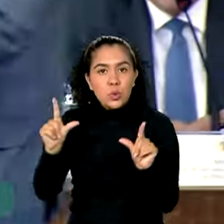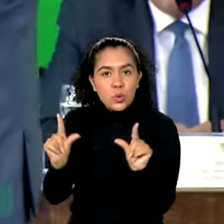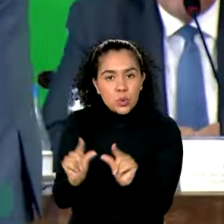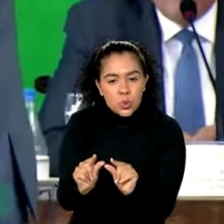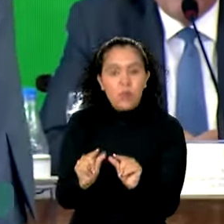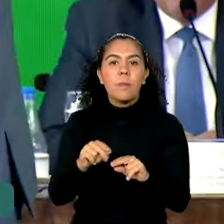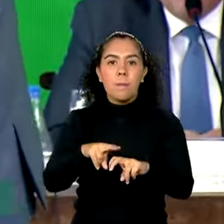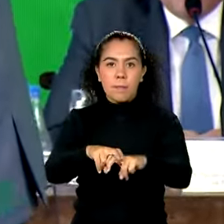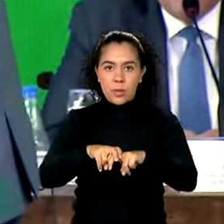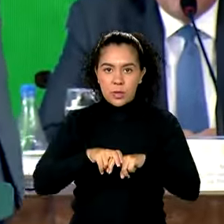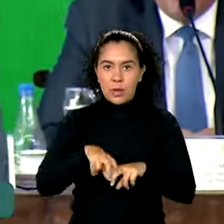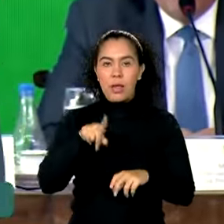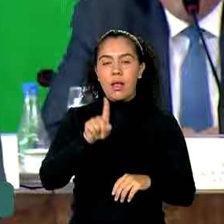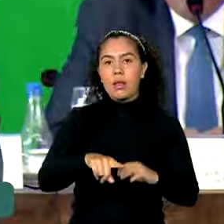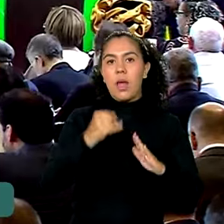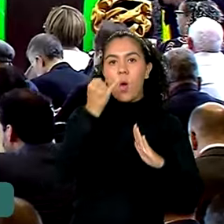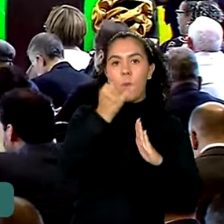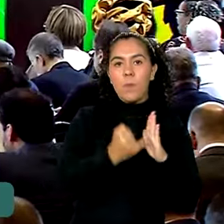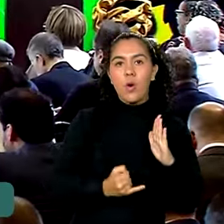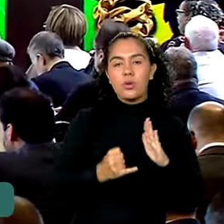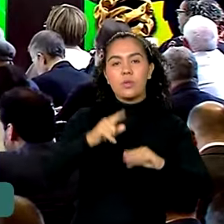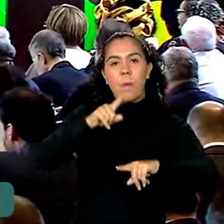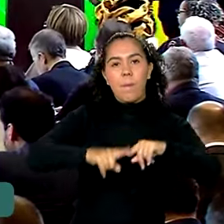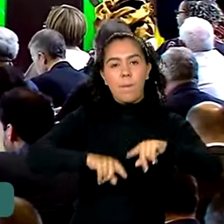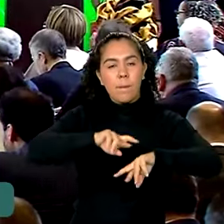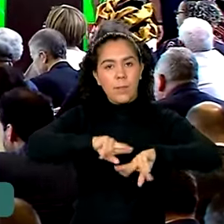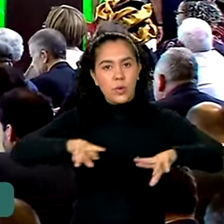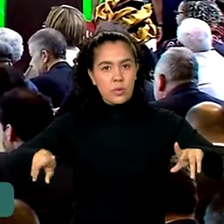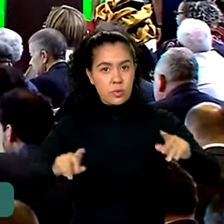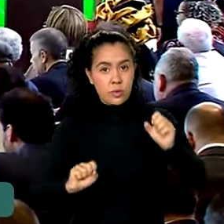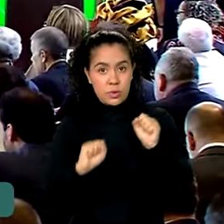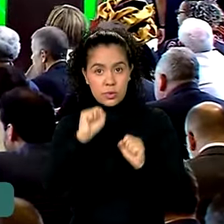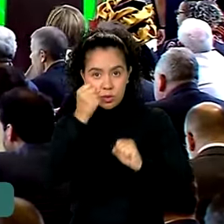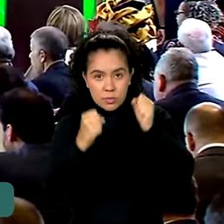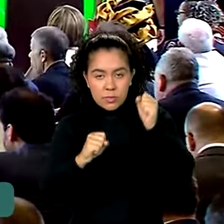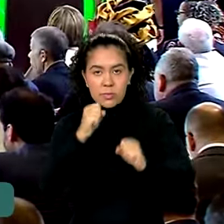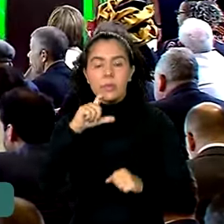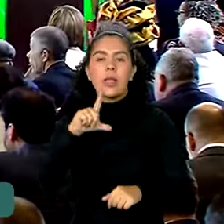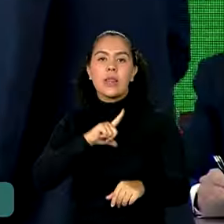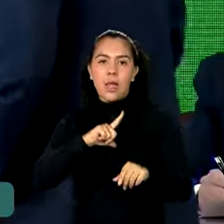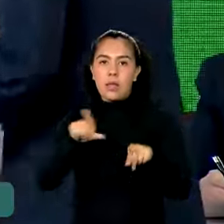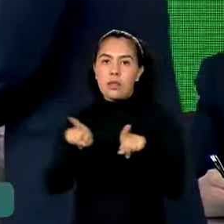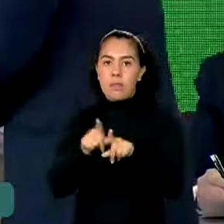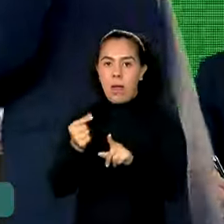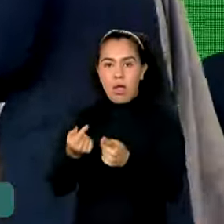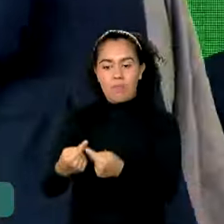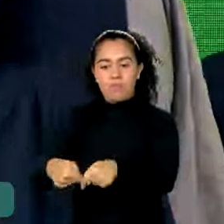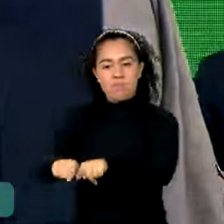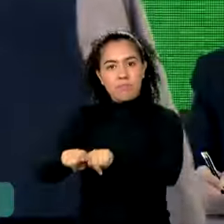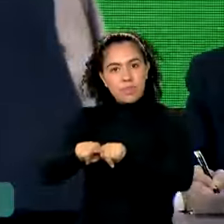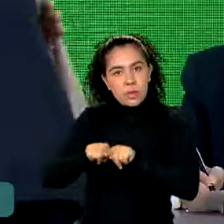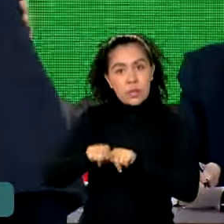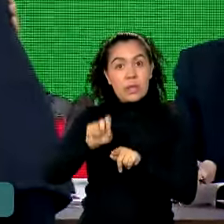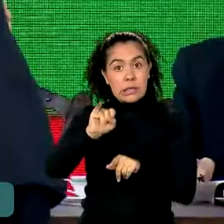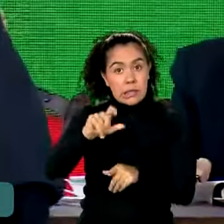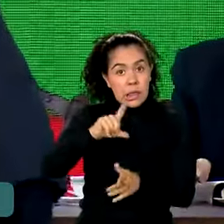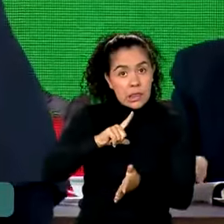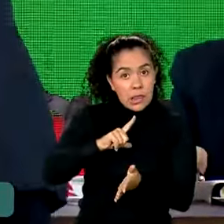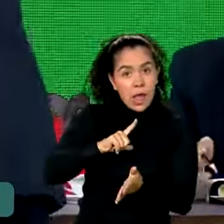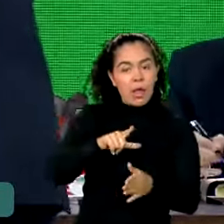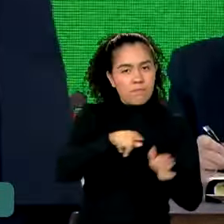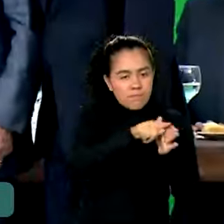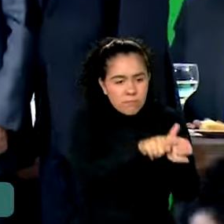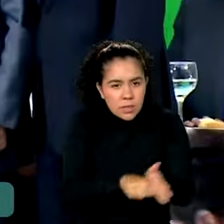sobre produtos industrializados. A iniciativa também prevê créditos financeiros para quem investir em pesquisa e produção